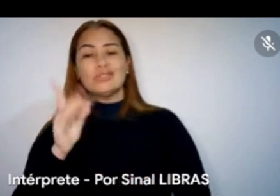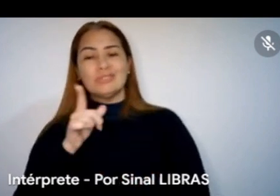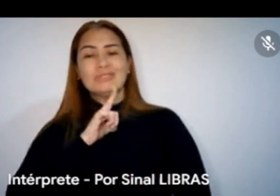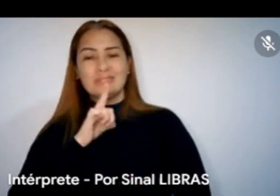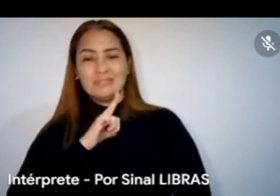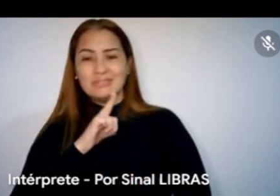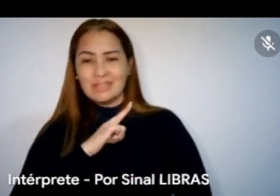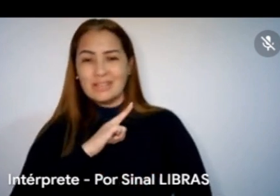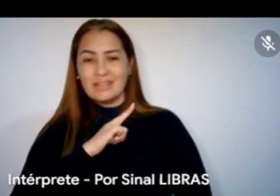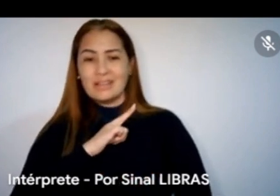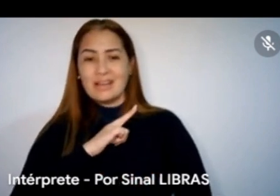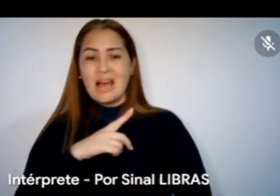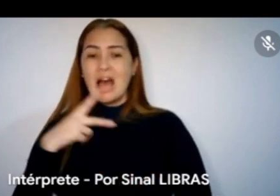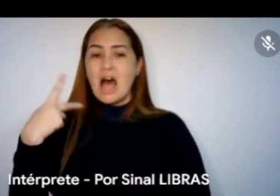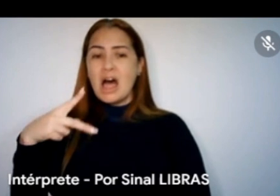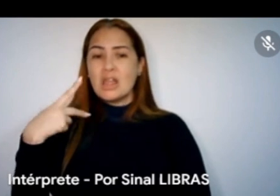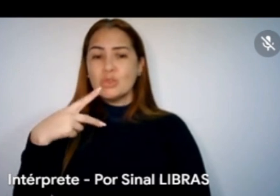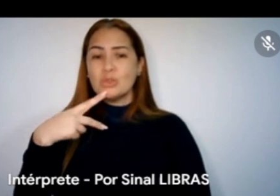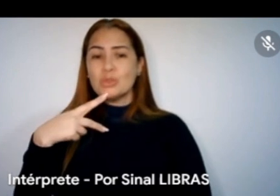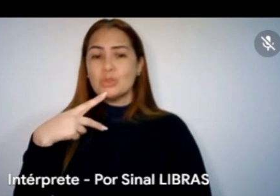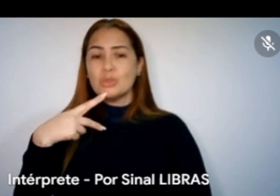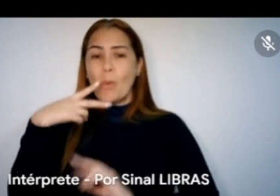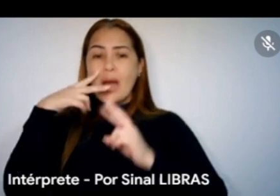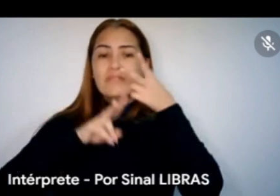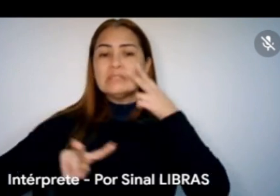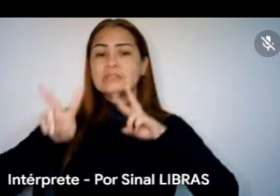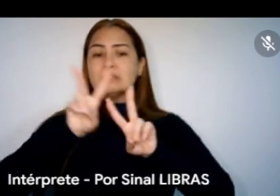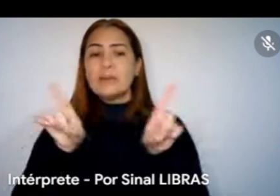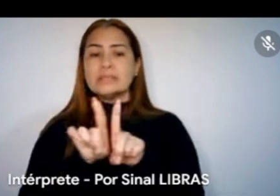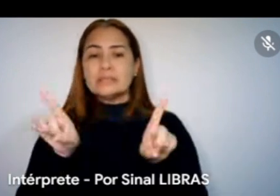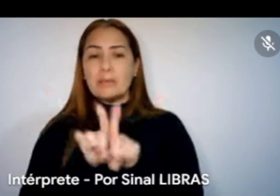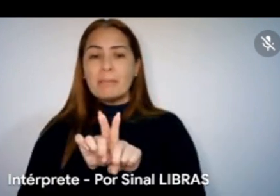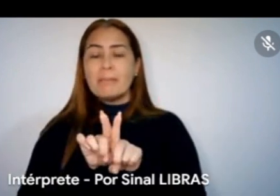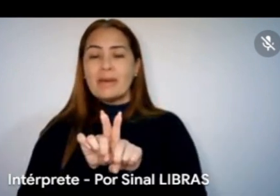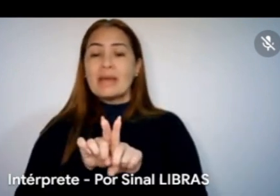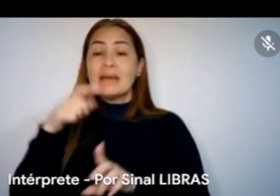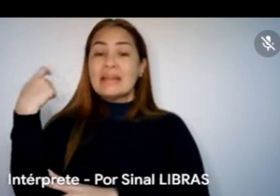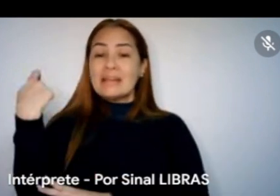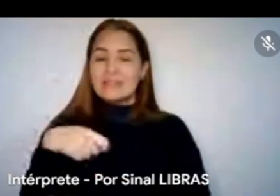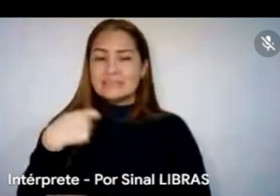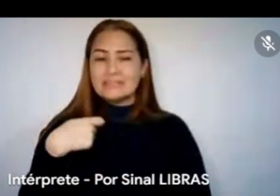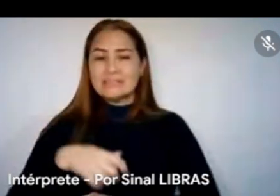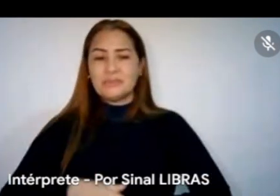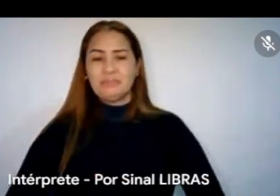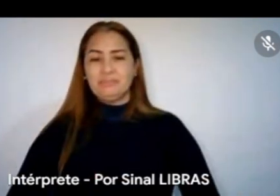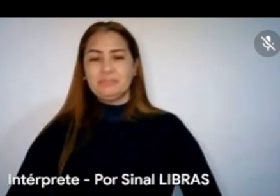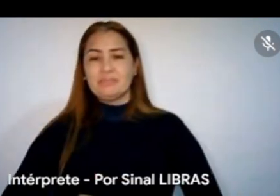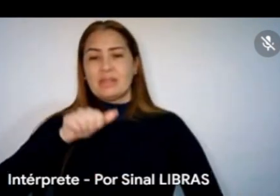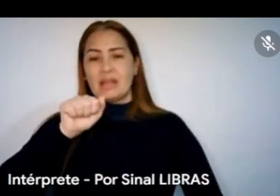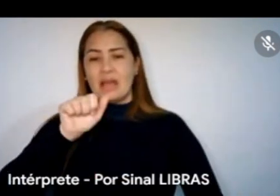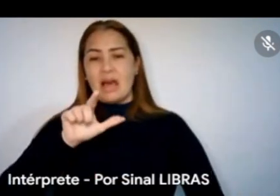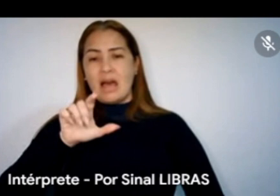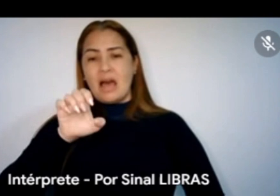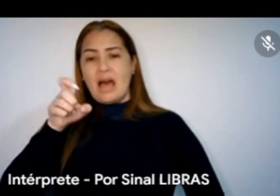essa sua visão, né, essa necessidade, no caso. Alex e Aldefran, eles